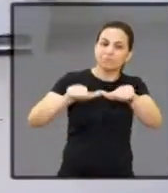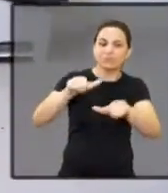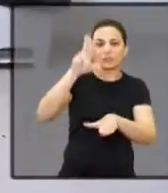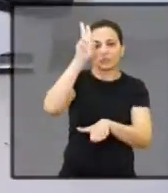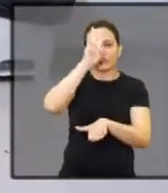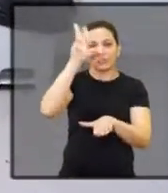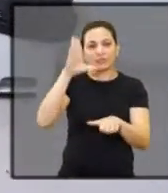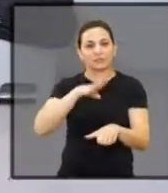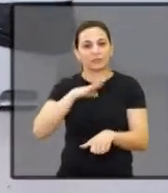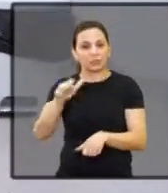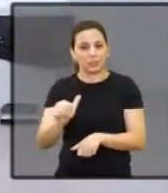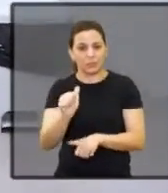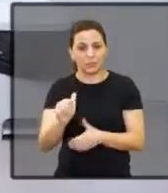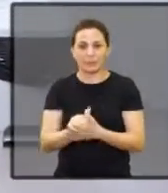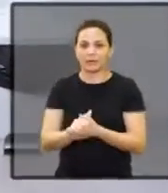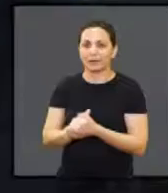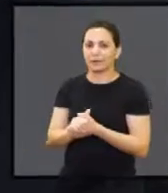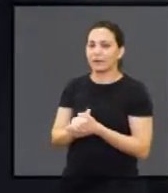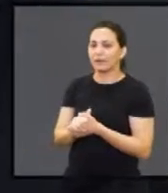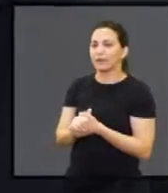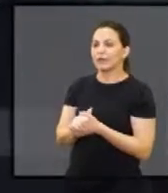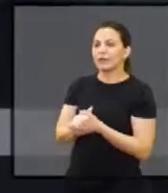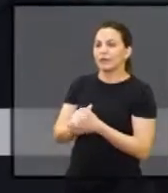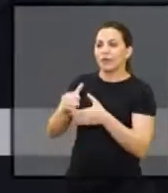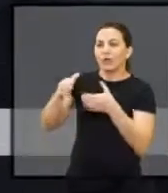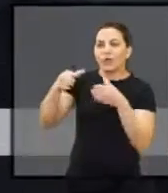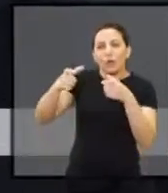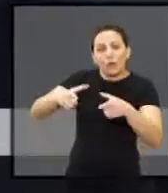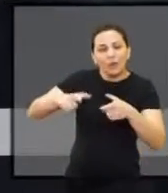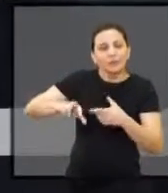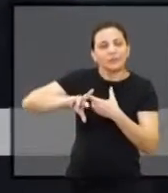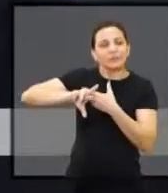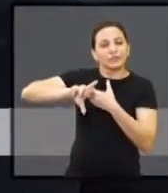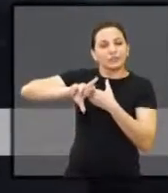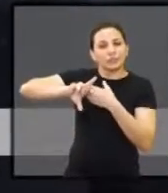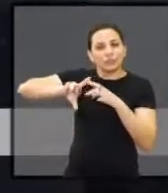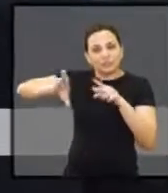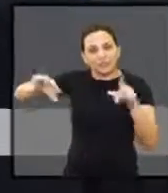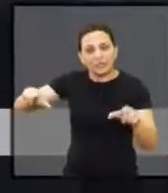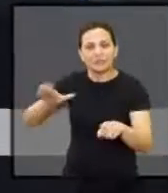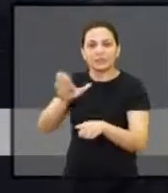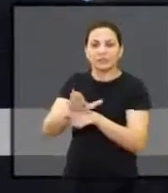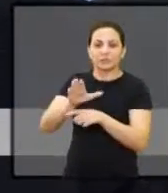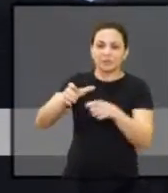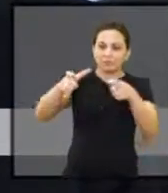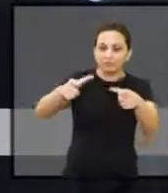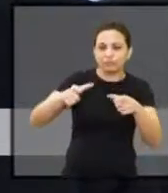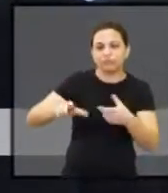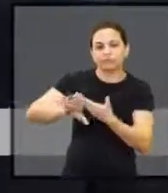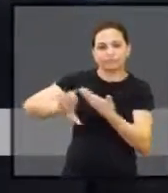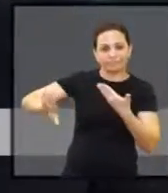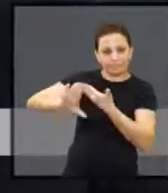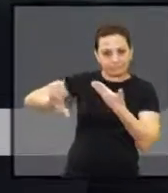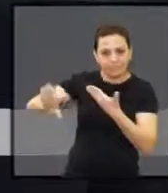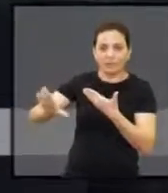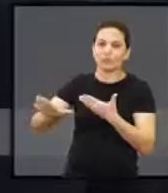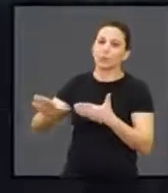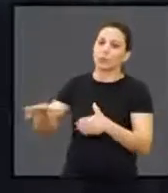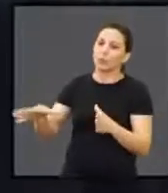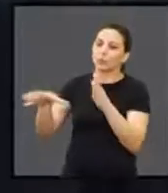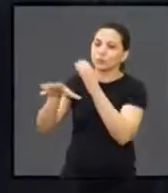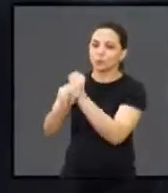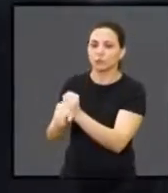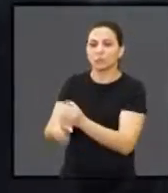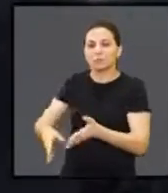mudança na história da cidade. Uma época funcionou no asilo, depois ficou disperso em várias unidades, e agora nós conseguimos